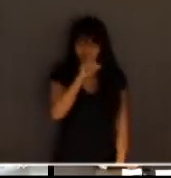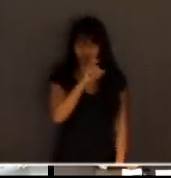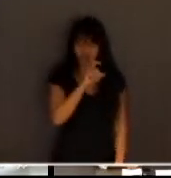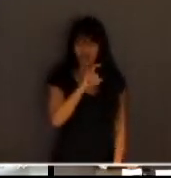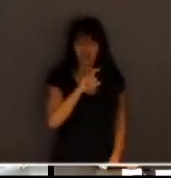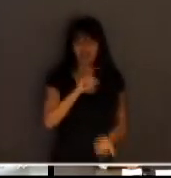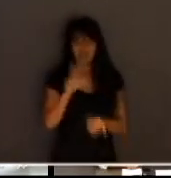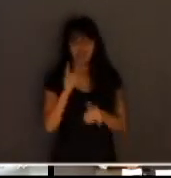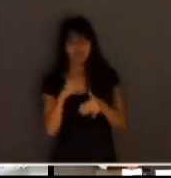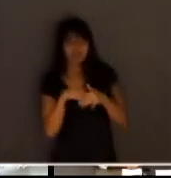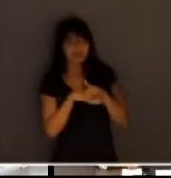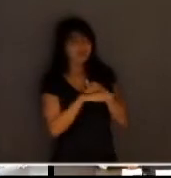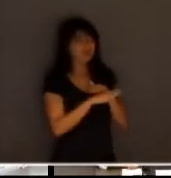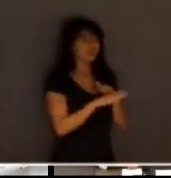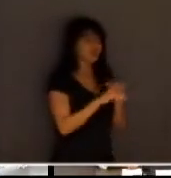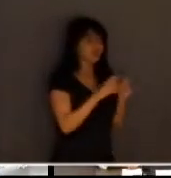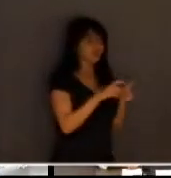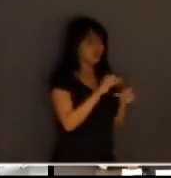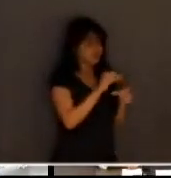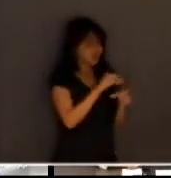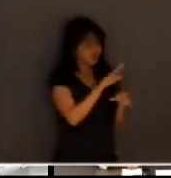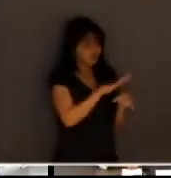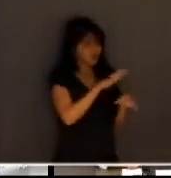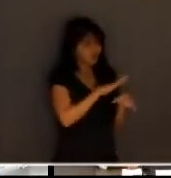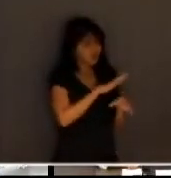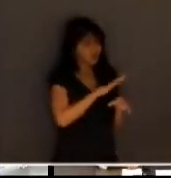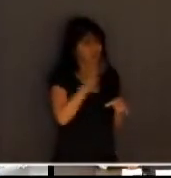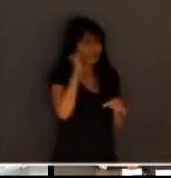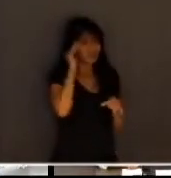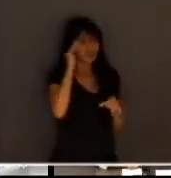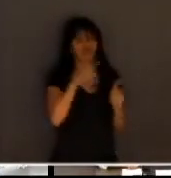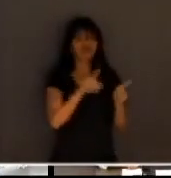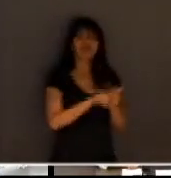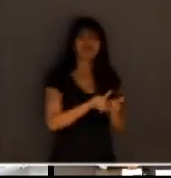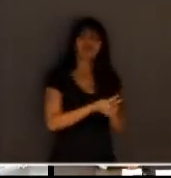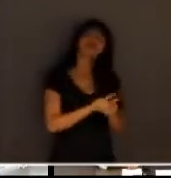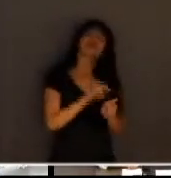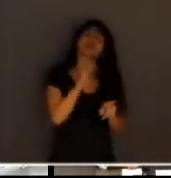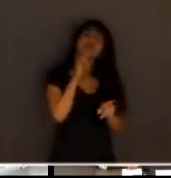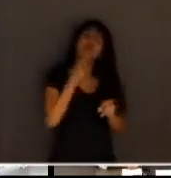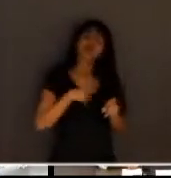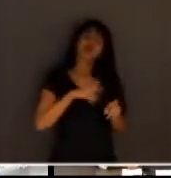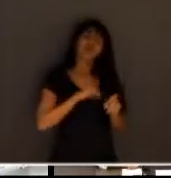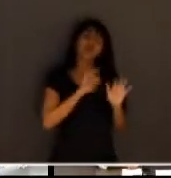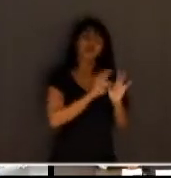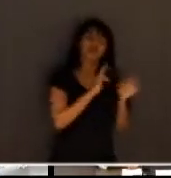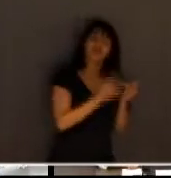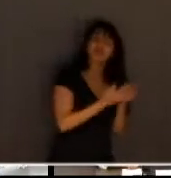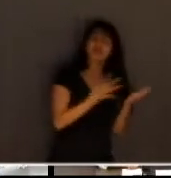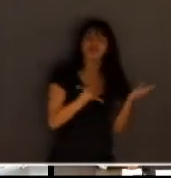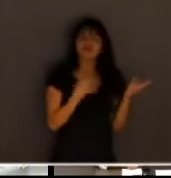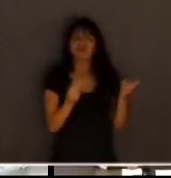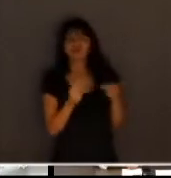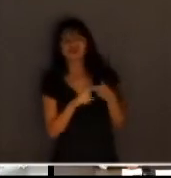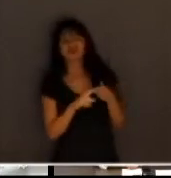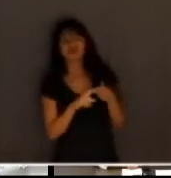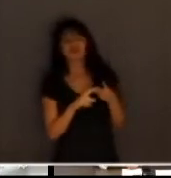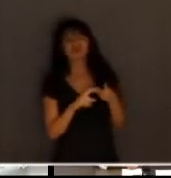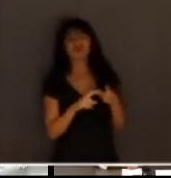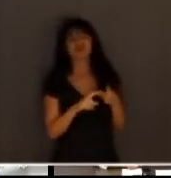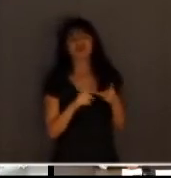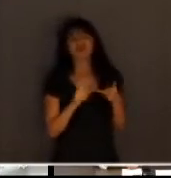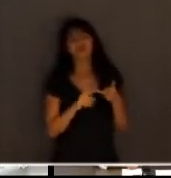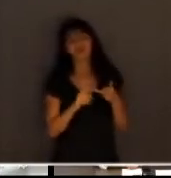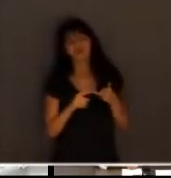recolheu ao nosso núcleo essencial. Vamos usar um termo constitucional. que é a nossa família, os nossos filhos, os nossos